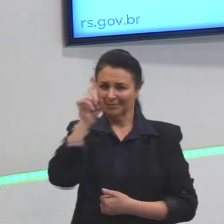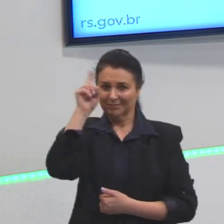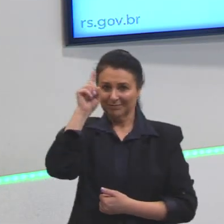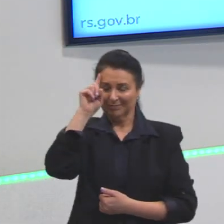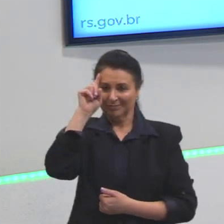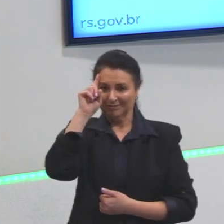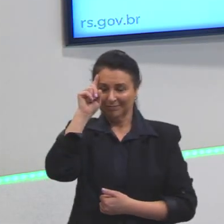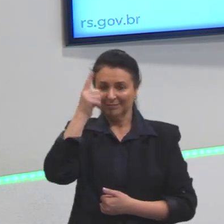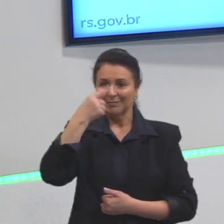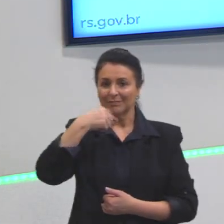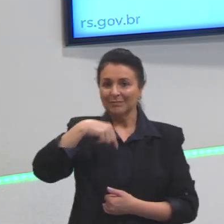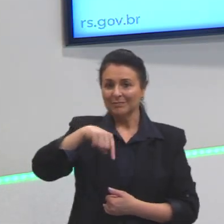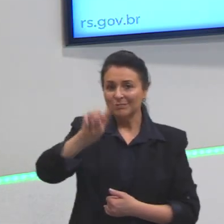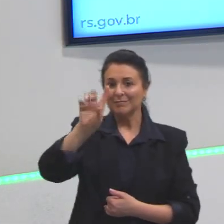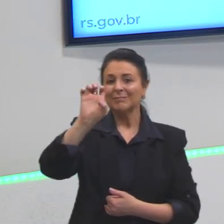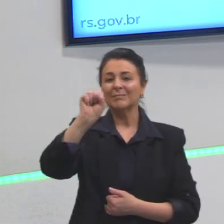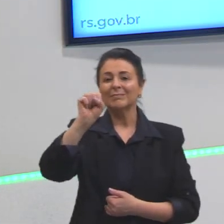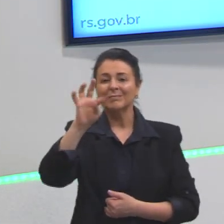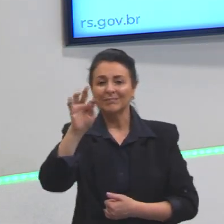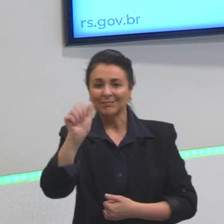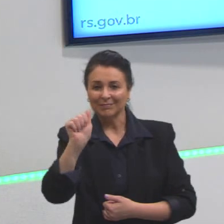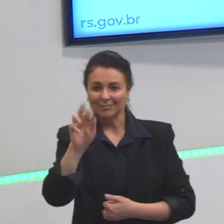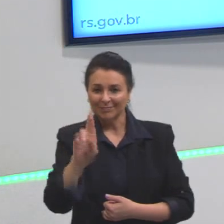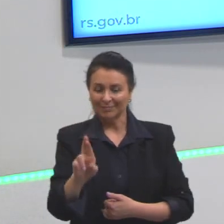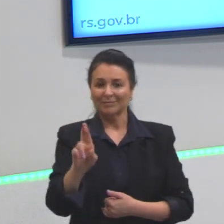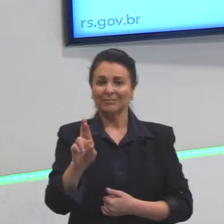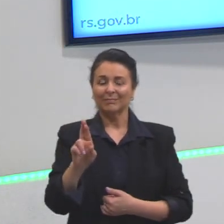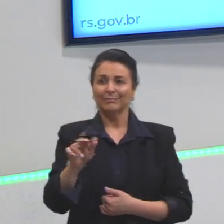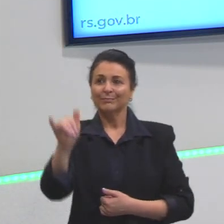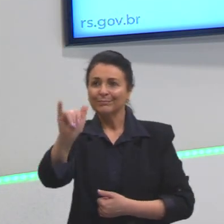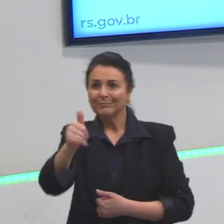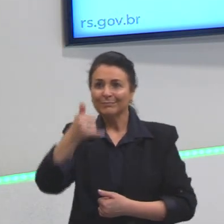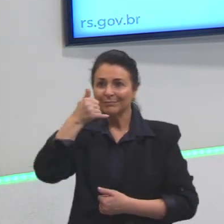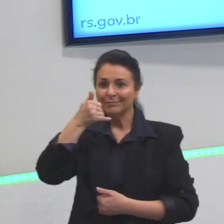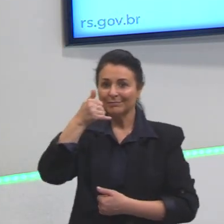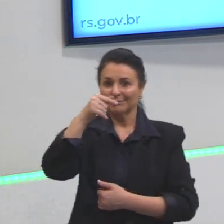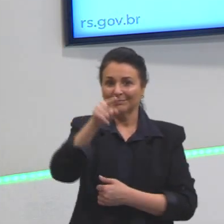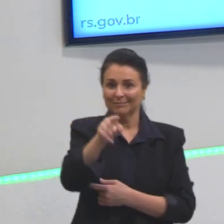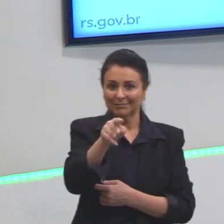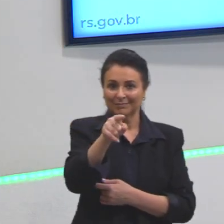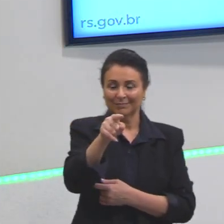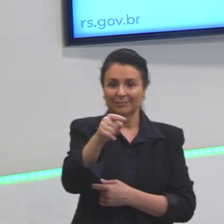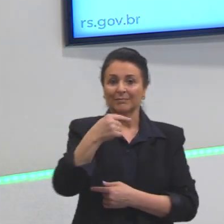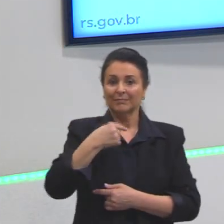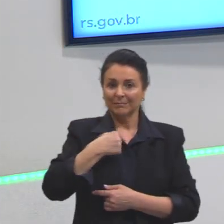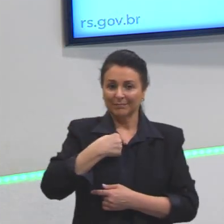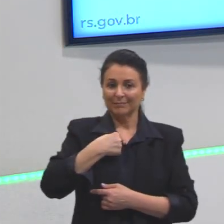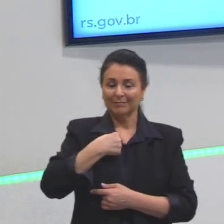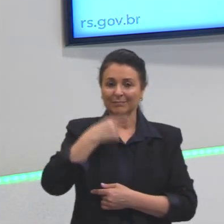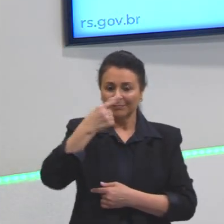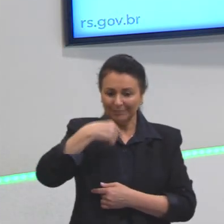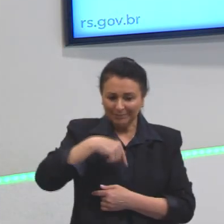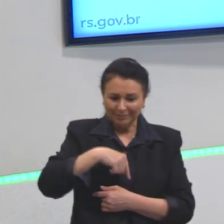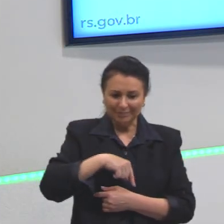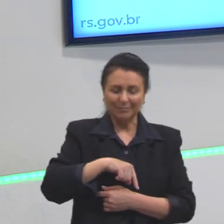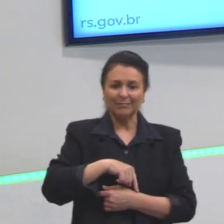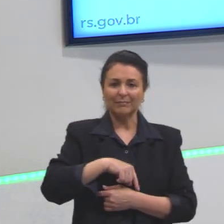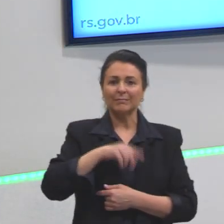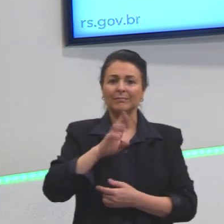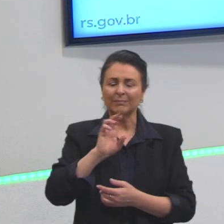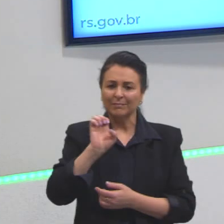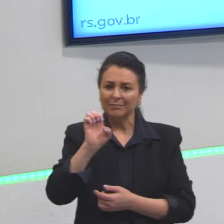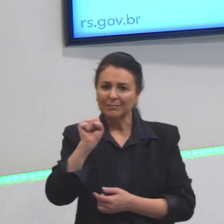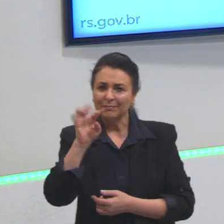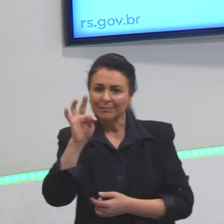Nós usamos eu vou estar ligando para você. Eu vou estar falando com